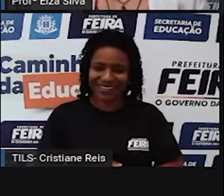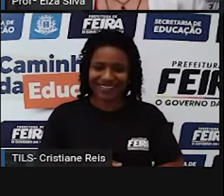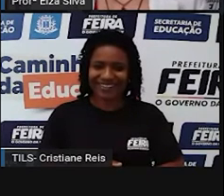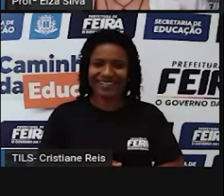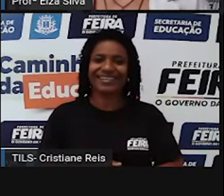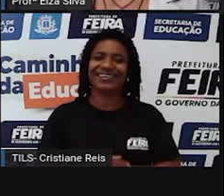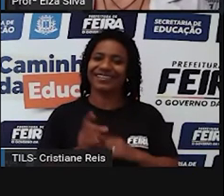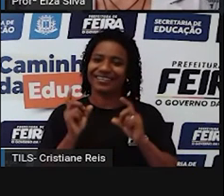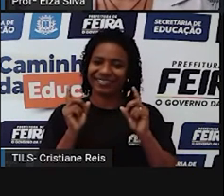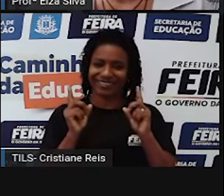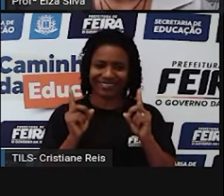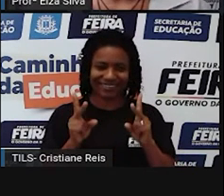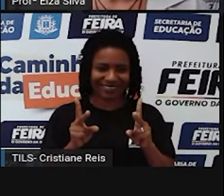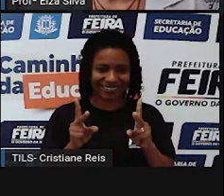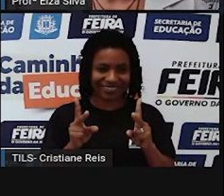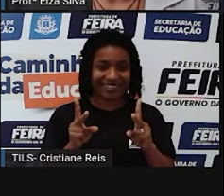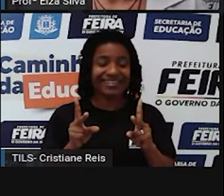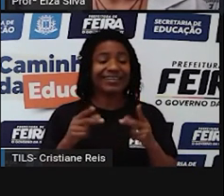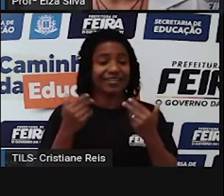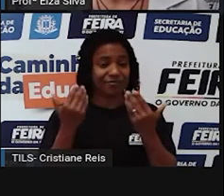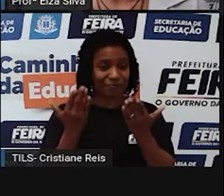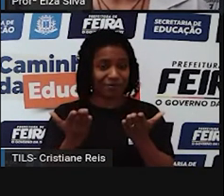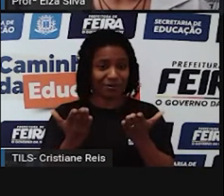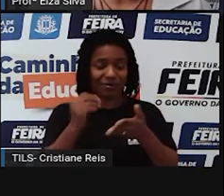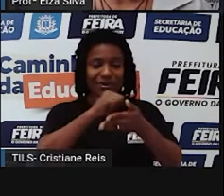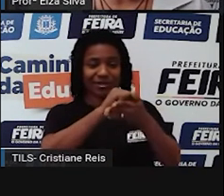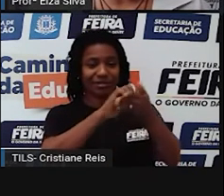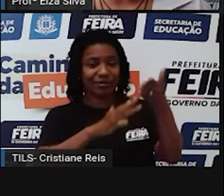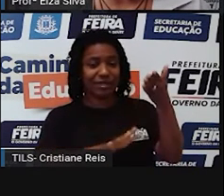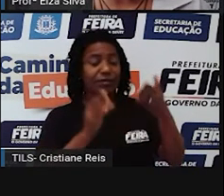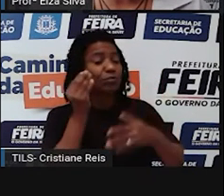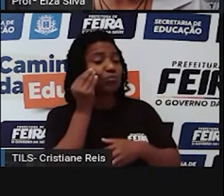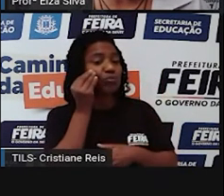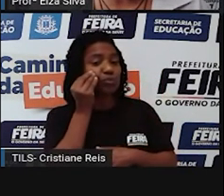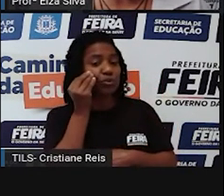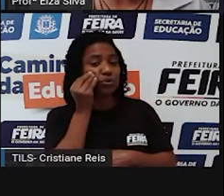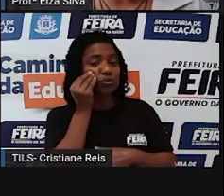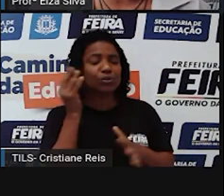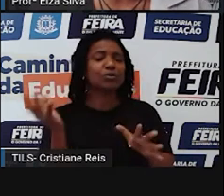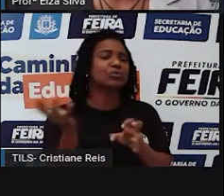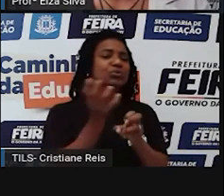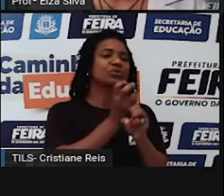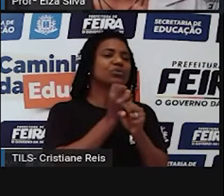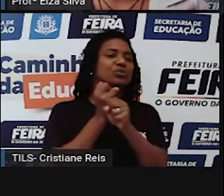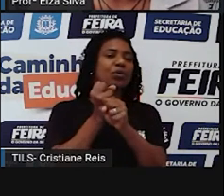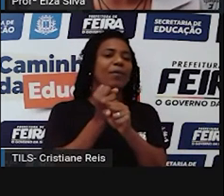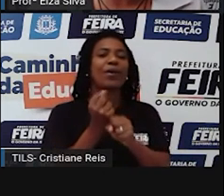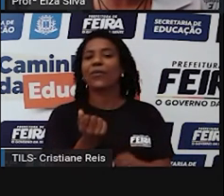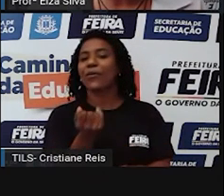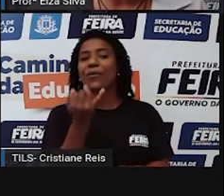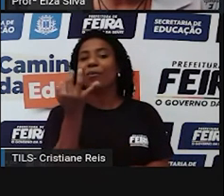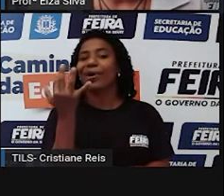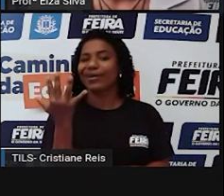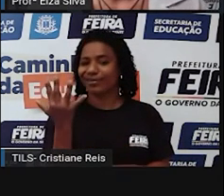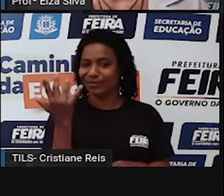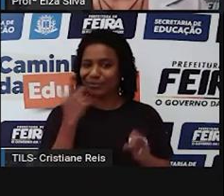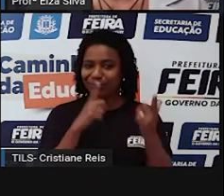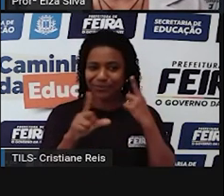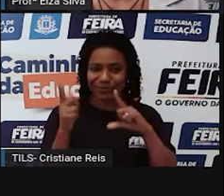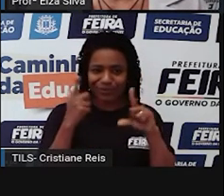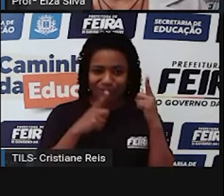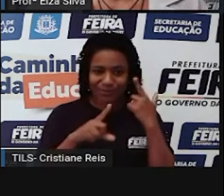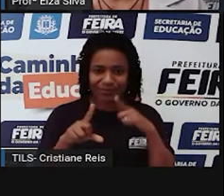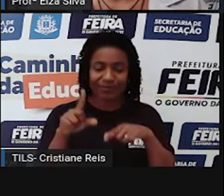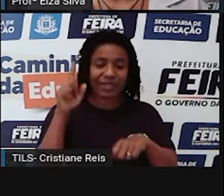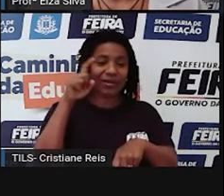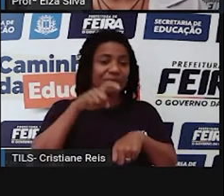Então Observem que essa atividade ela te mostra o resultado de sua pontuação Nós acertamos tudo O